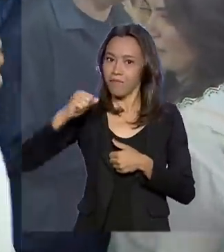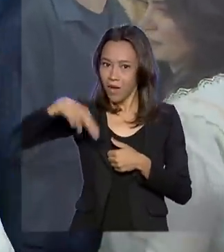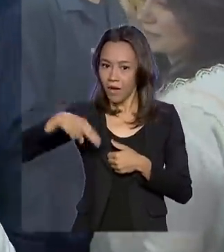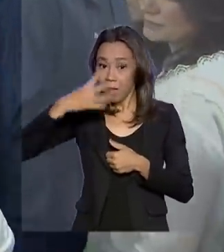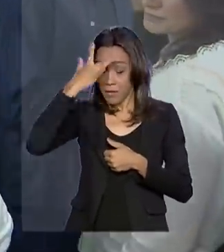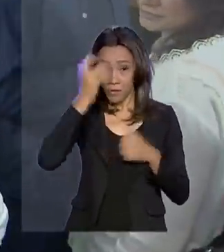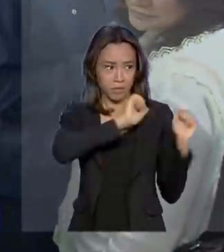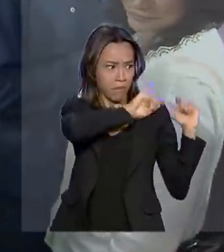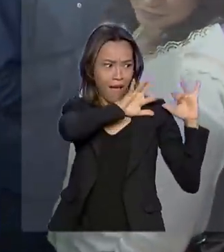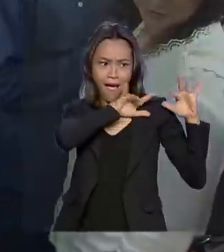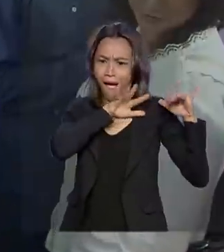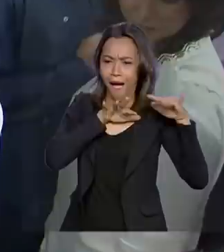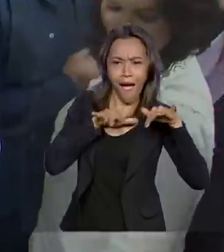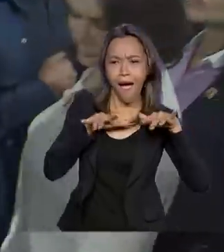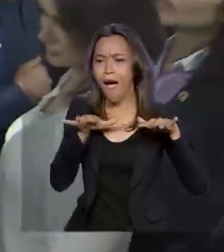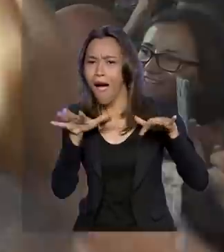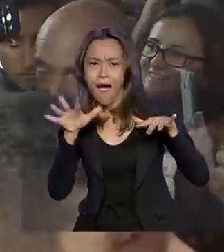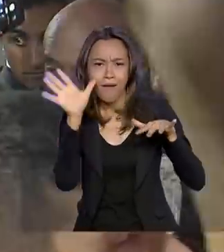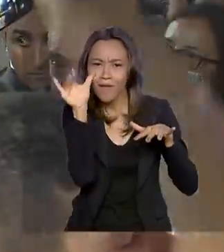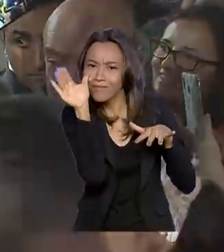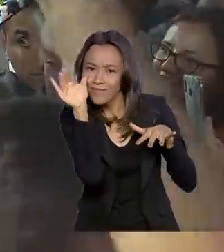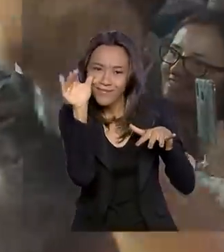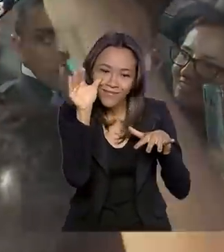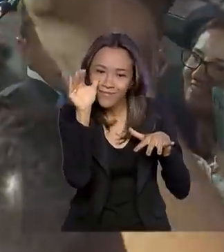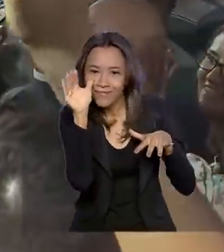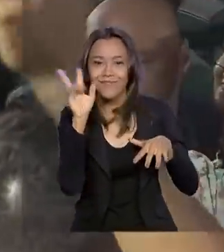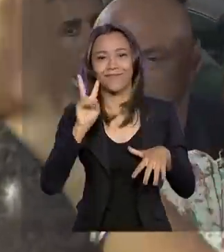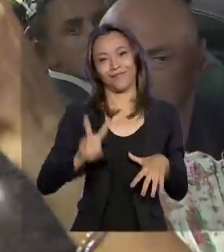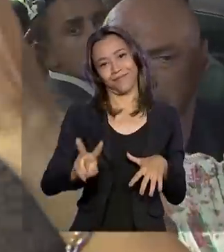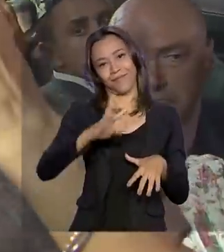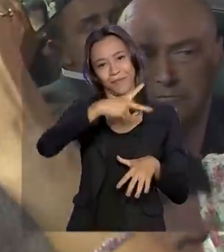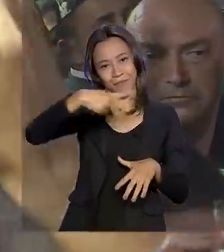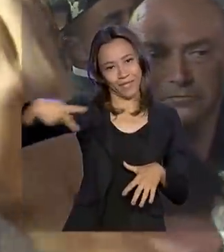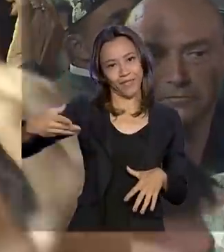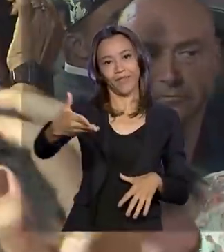admiradores se aglomeraram no local para ver o presidente.